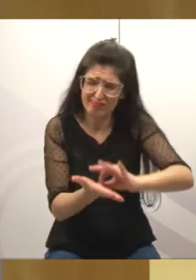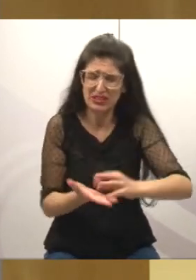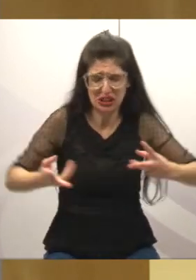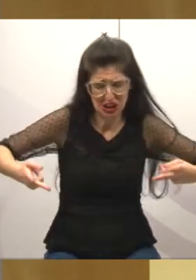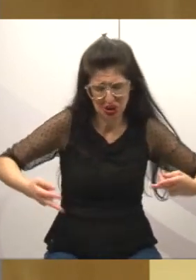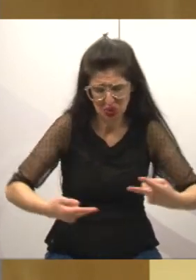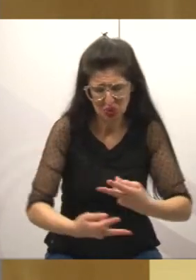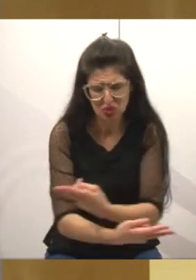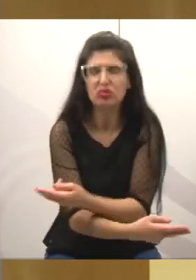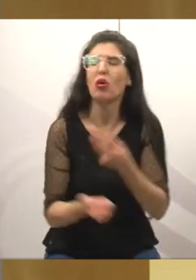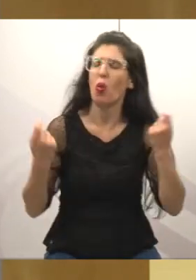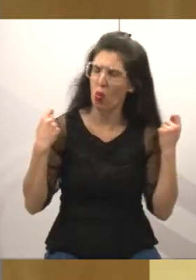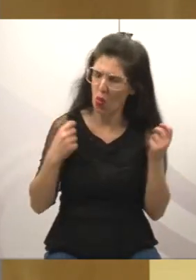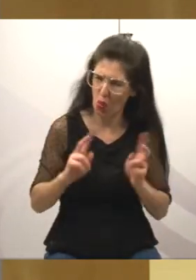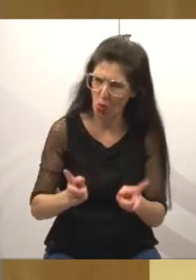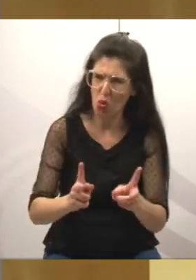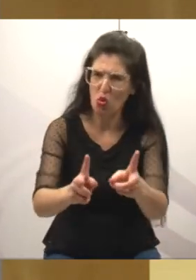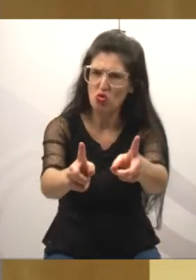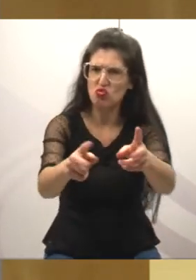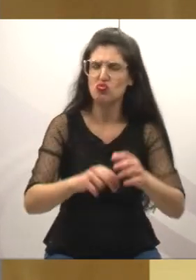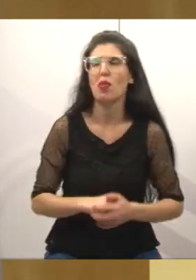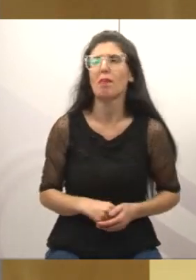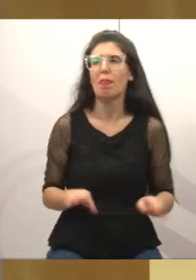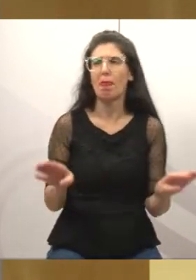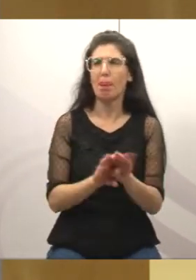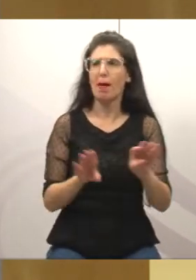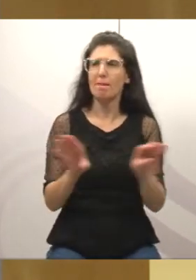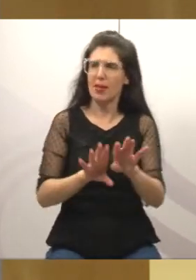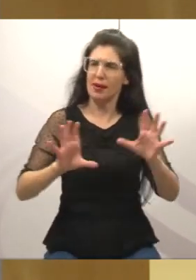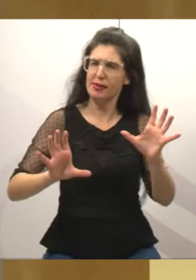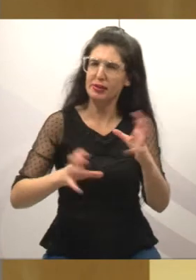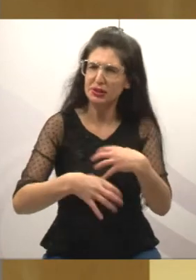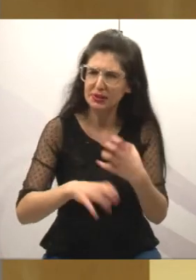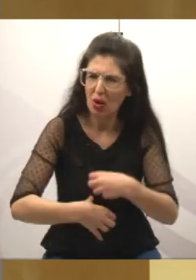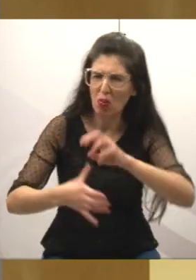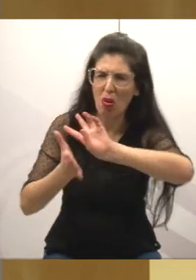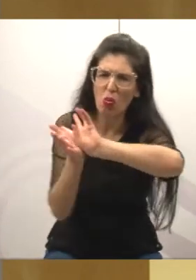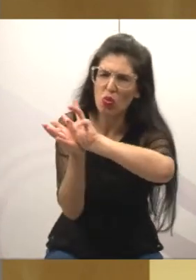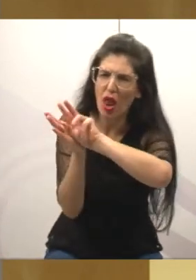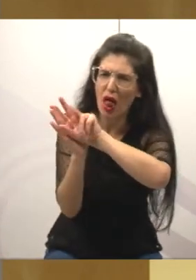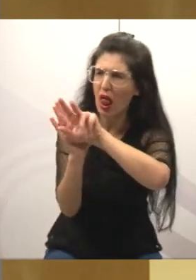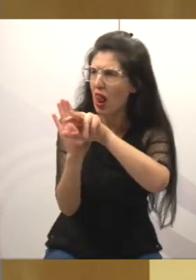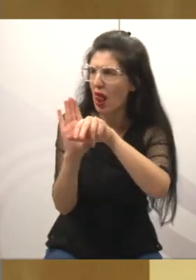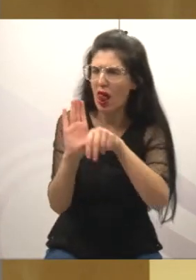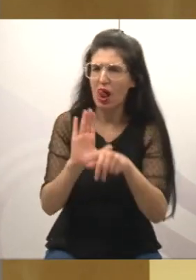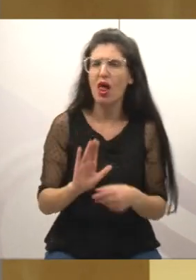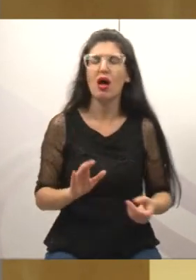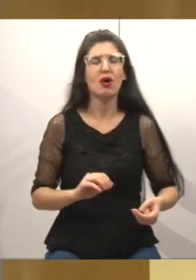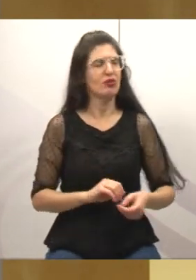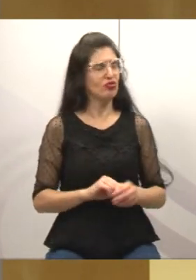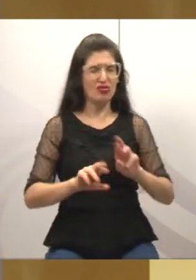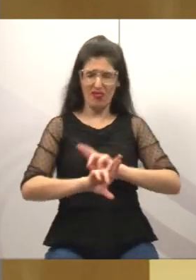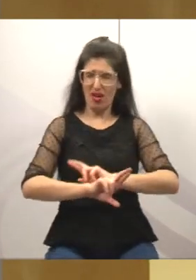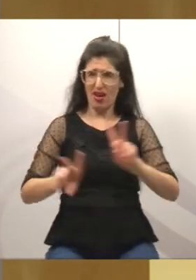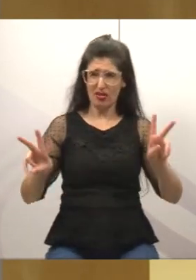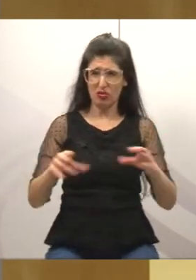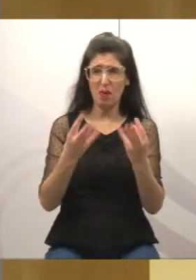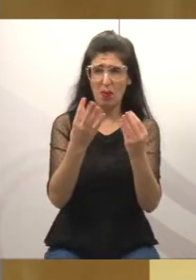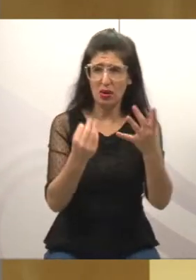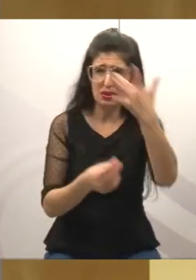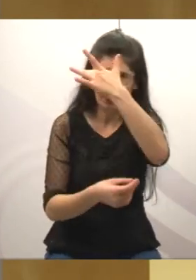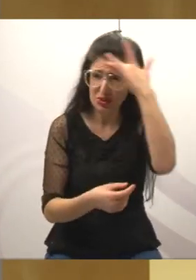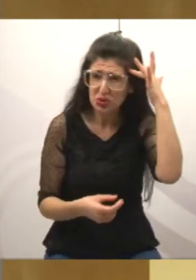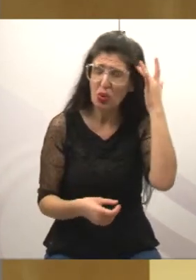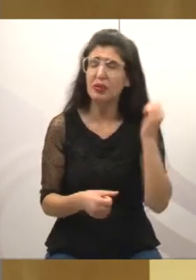Os exames, muitas pessoas estão na